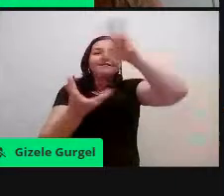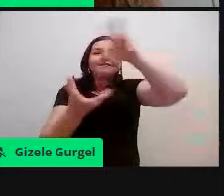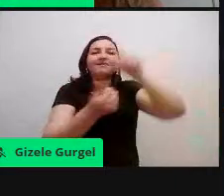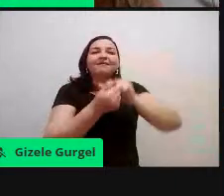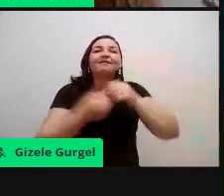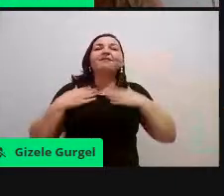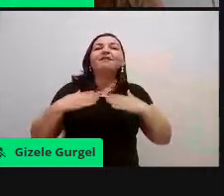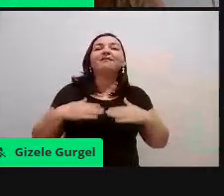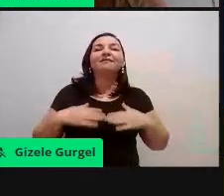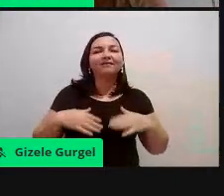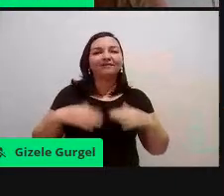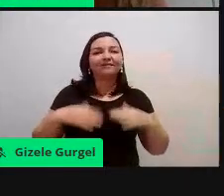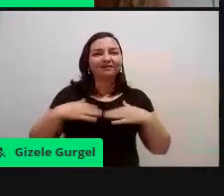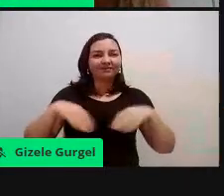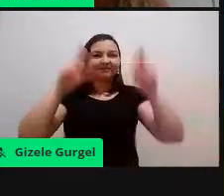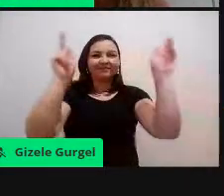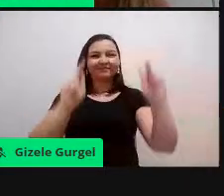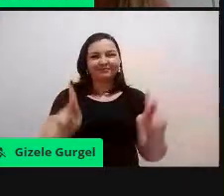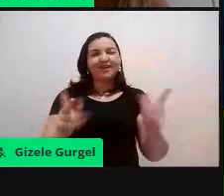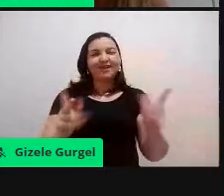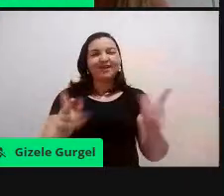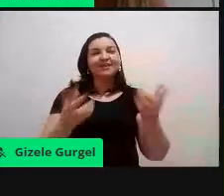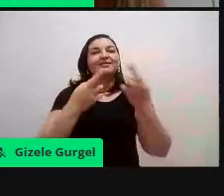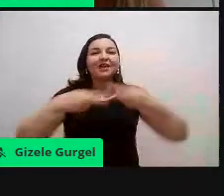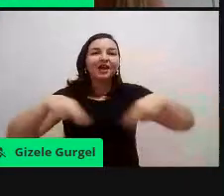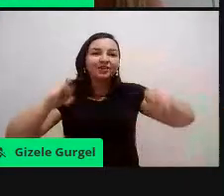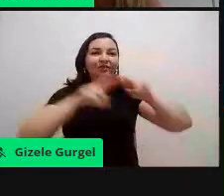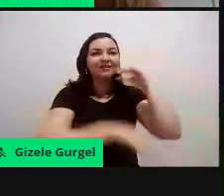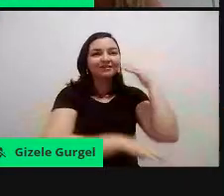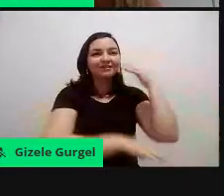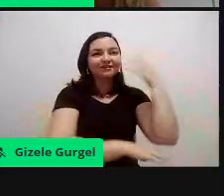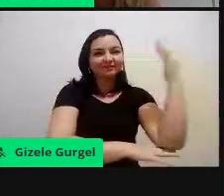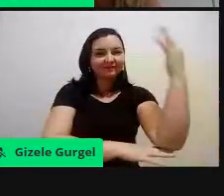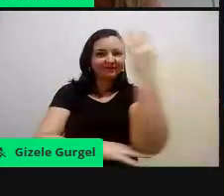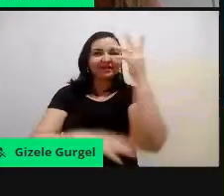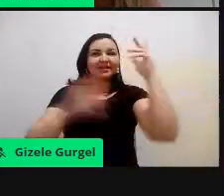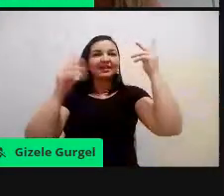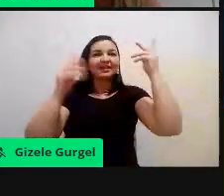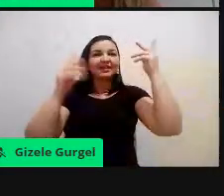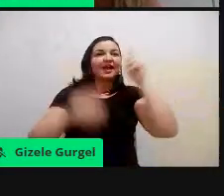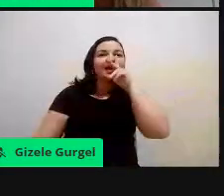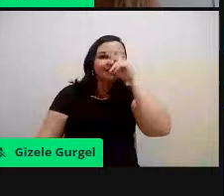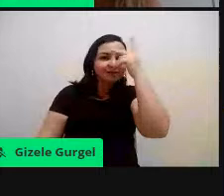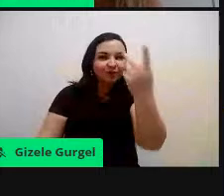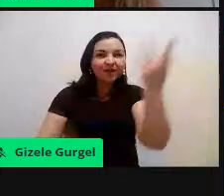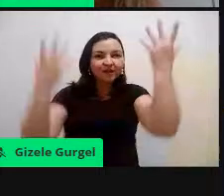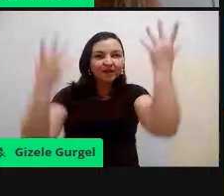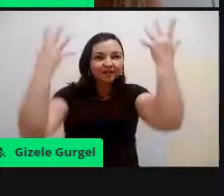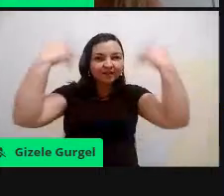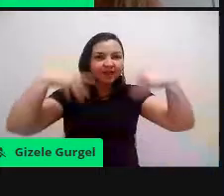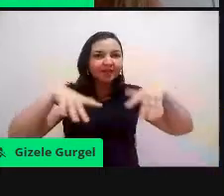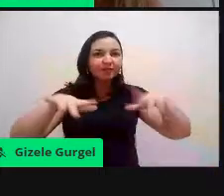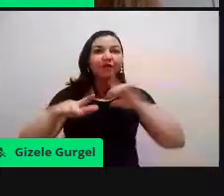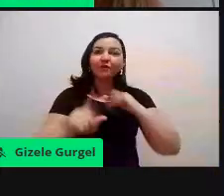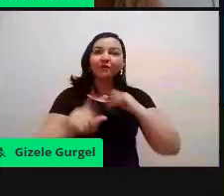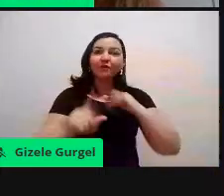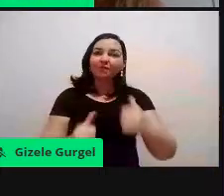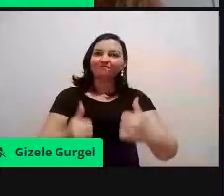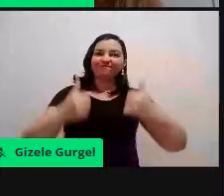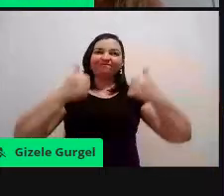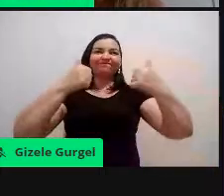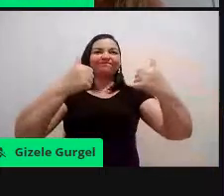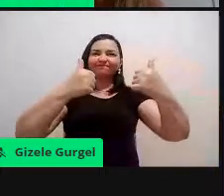deu um tempo de regeneração do meio ambiente e isso trouxe, né, impactos positivos, muitos